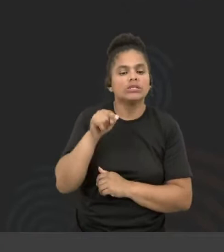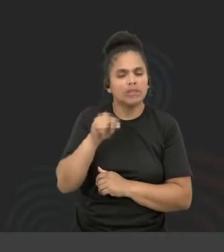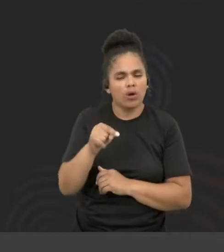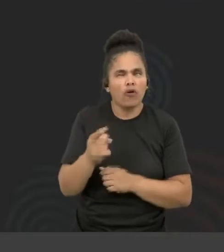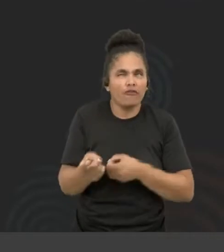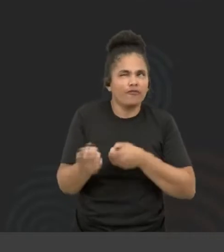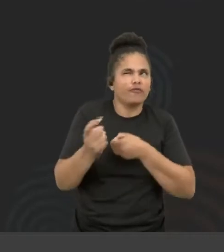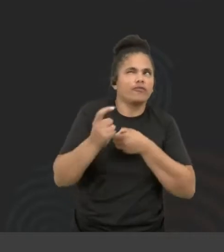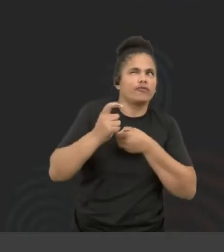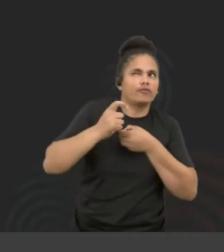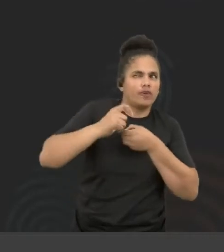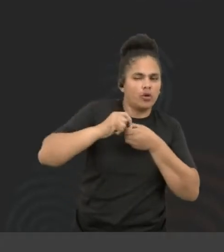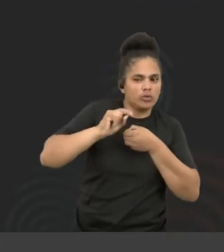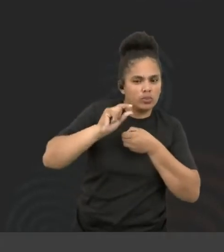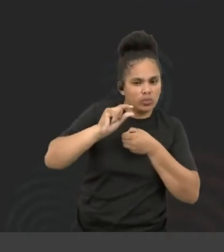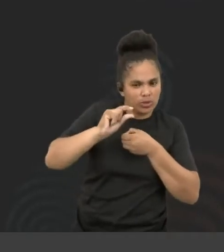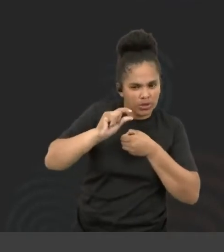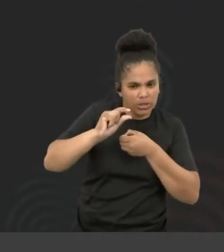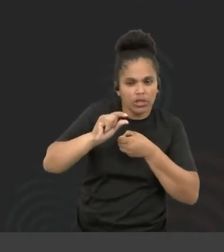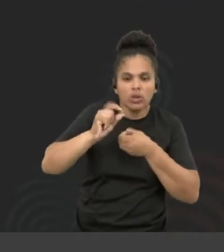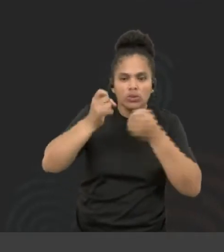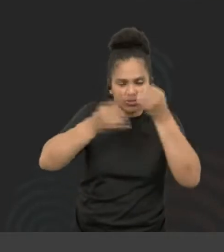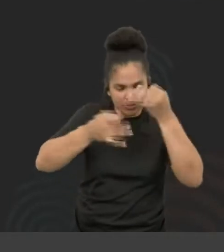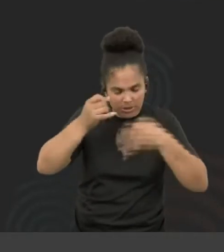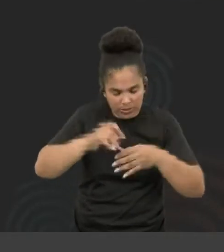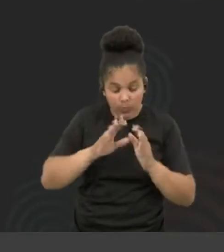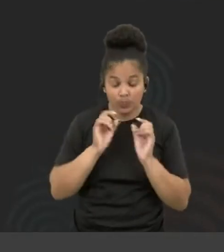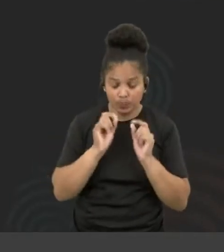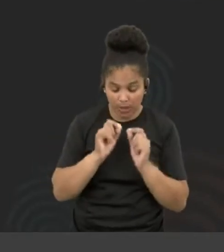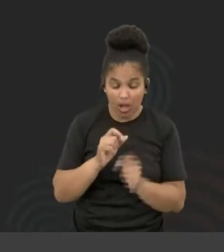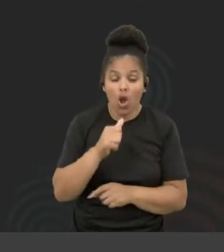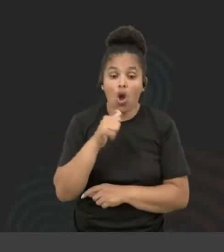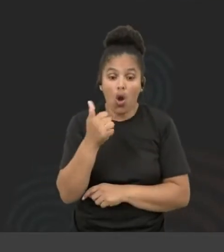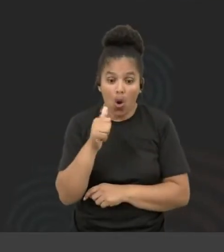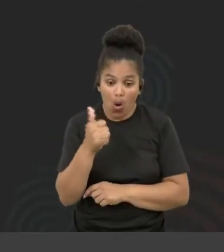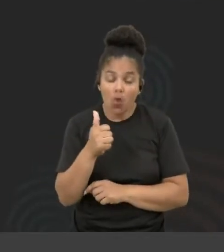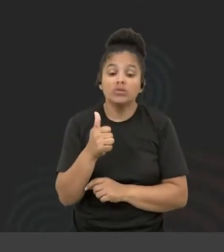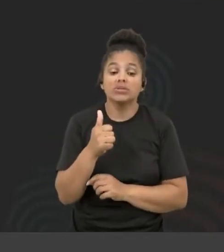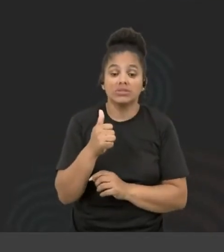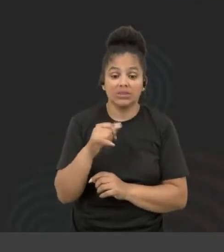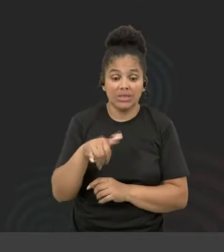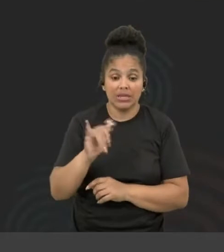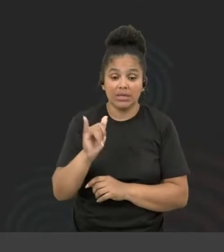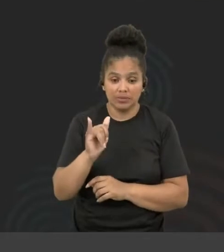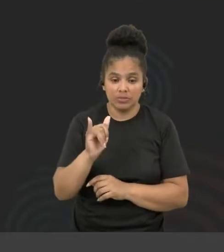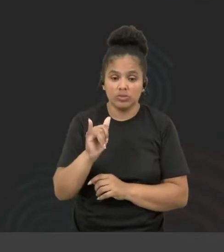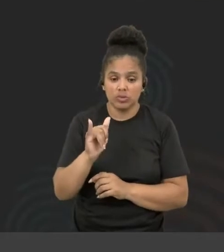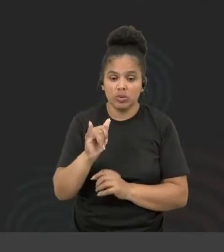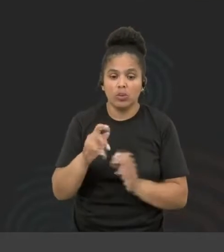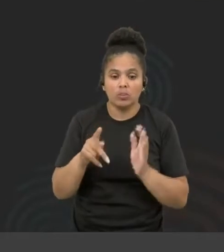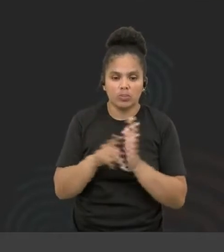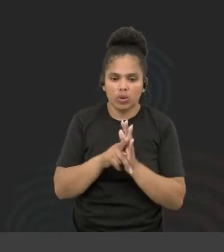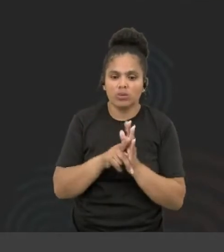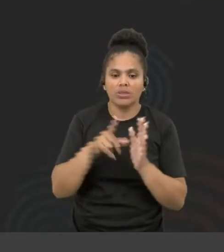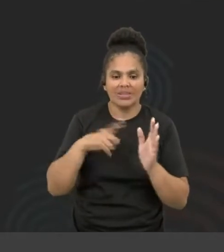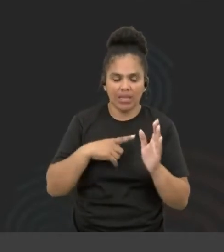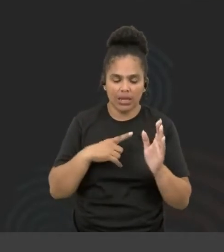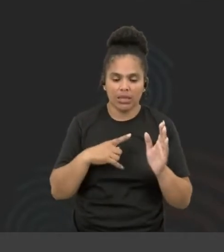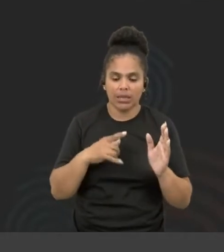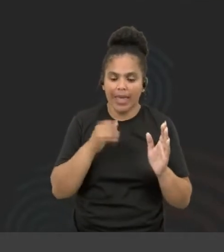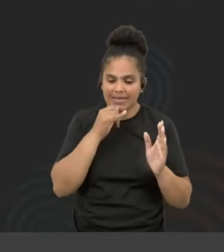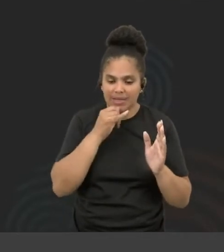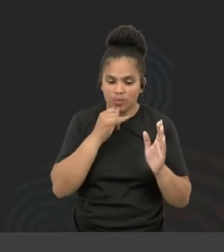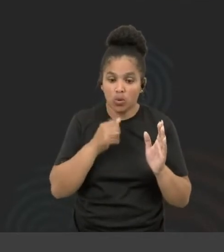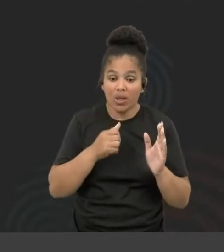um pouquinho na explicação. A11Y, accessibility, né? Tem 11 letras que separam